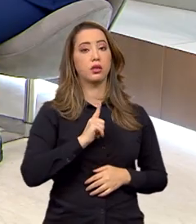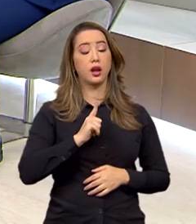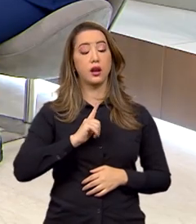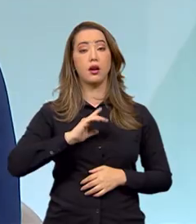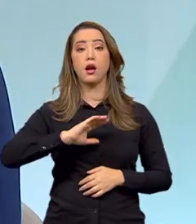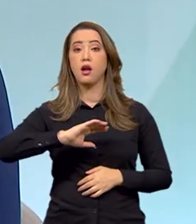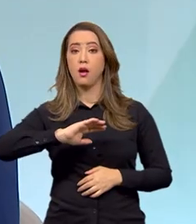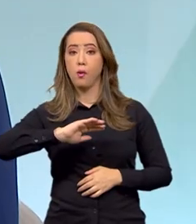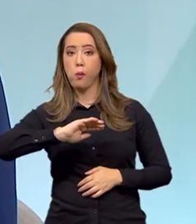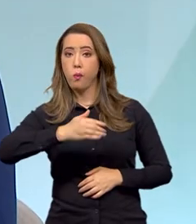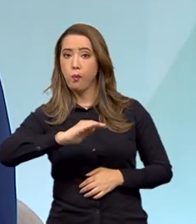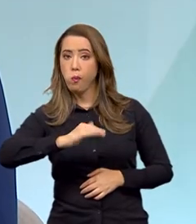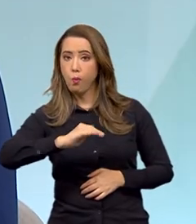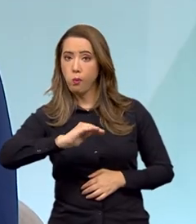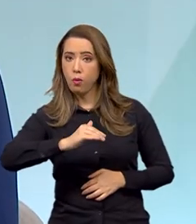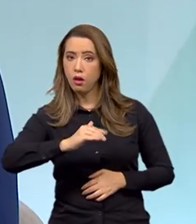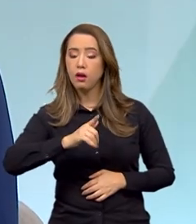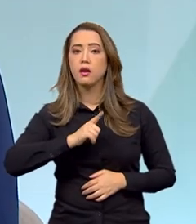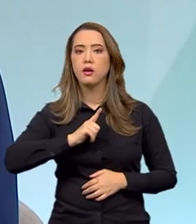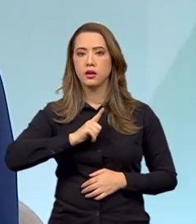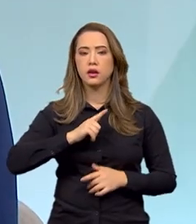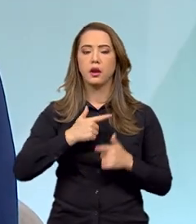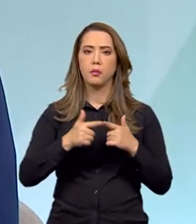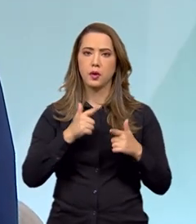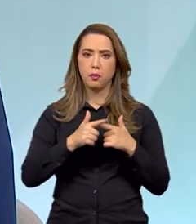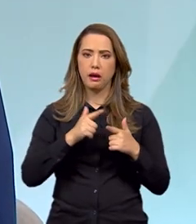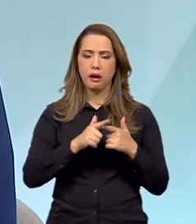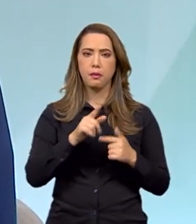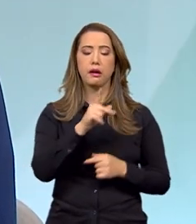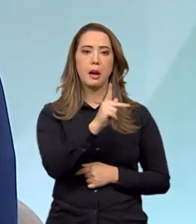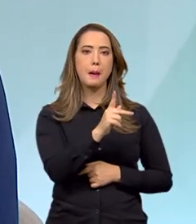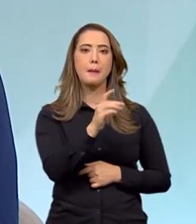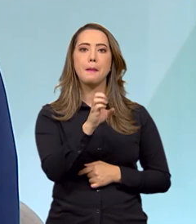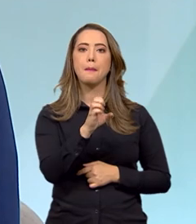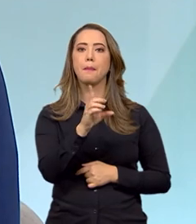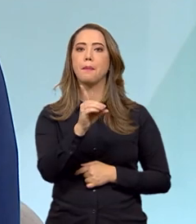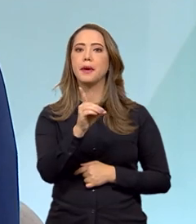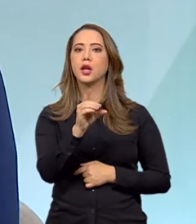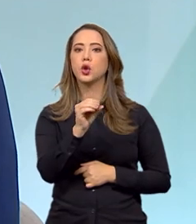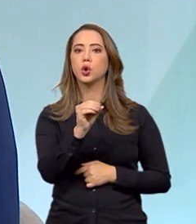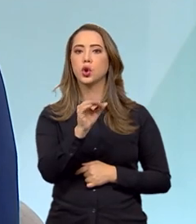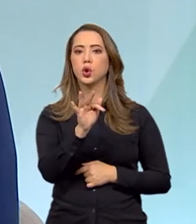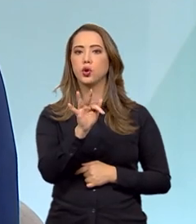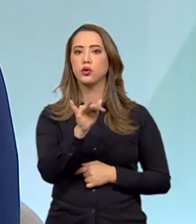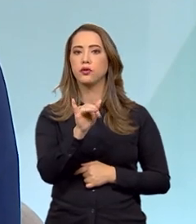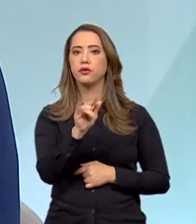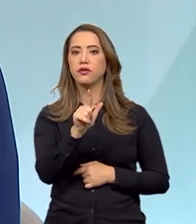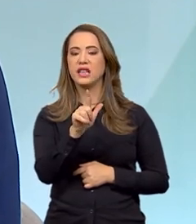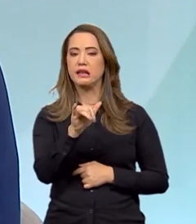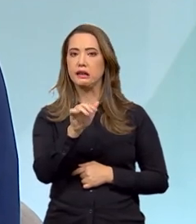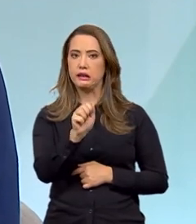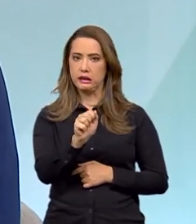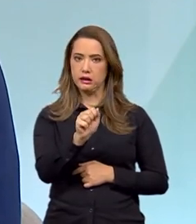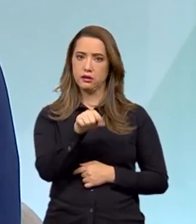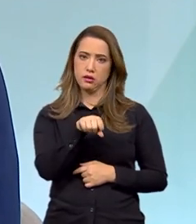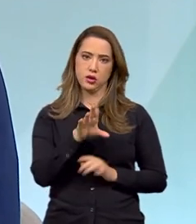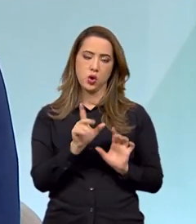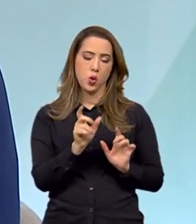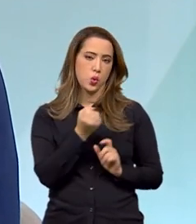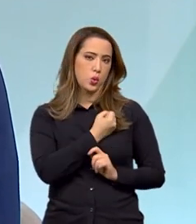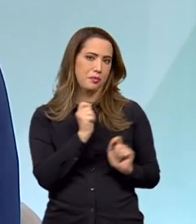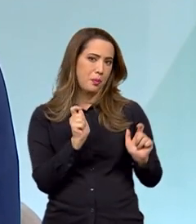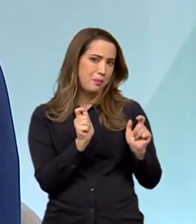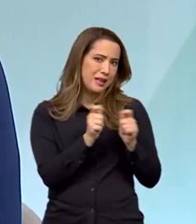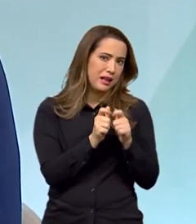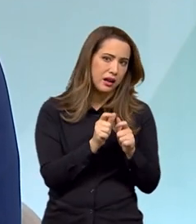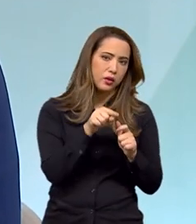psiquiátrico, existe um SID, um Código Internacional de Doenças para isso, incurável. Uma pequena parte dos abusos apenas